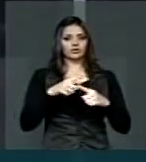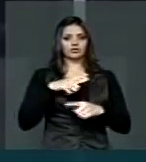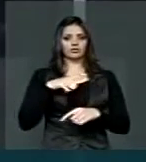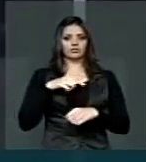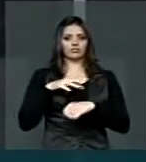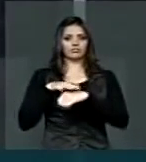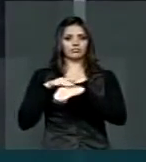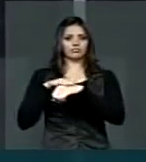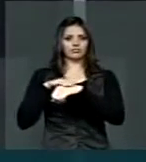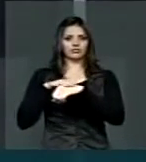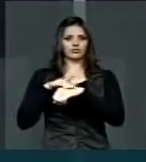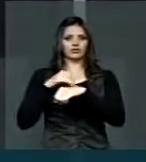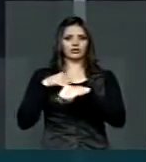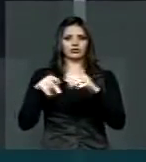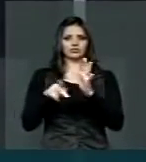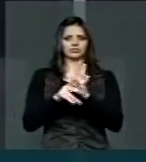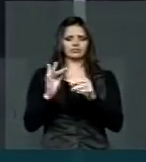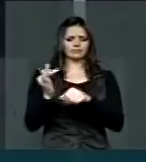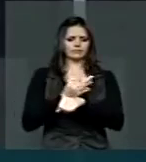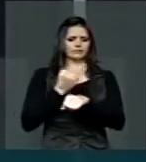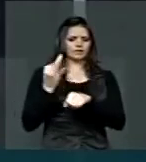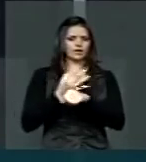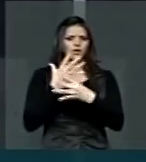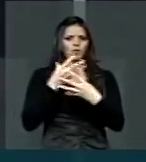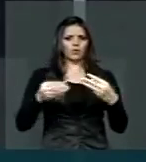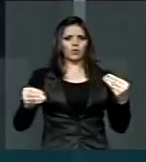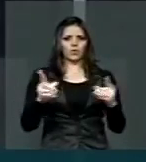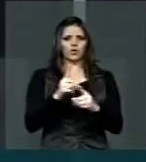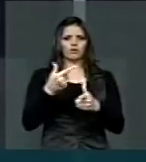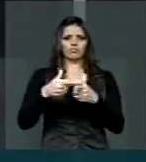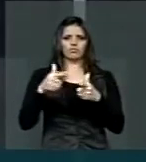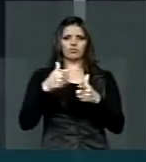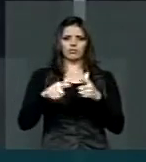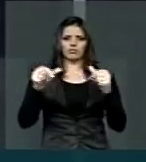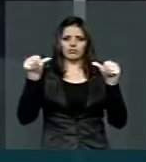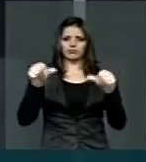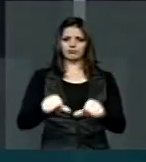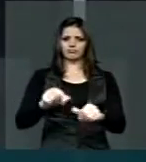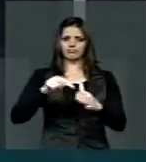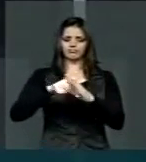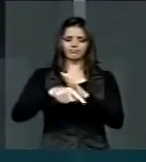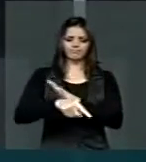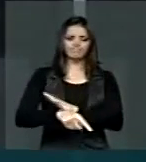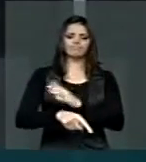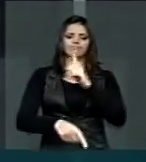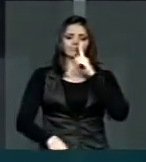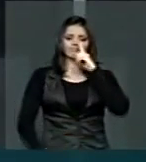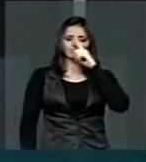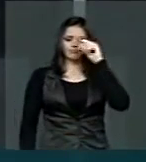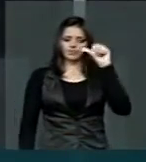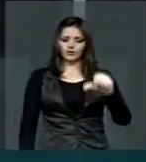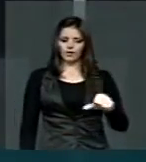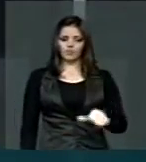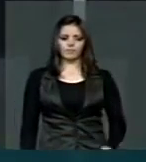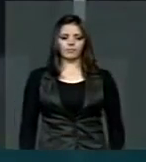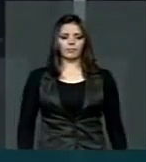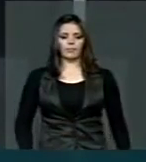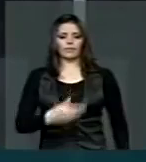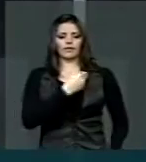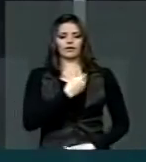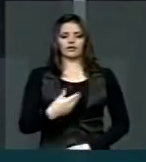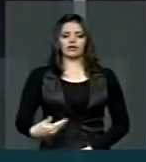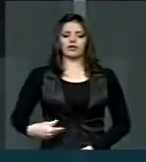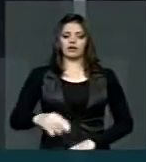de tuberculose multiresistente, o problema tem se tornado mais um agravante. E o governo